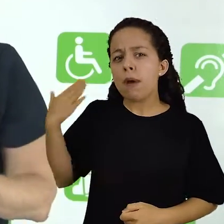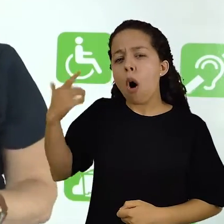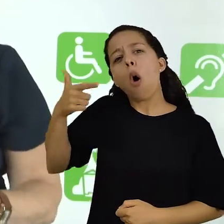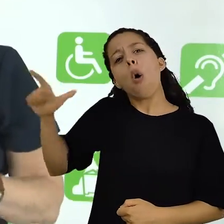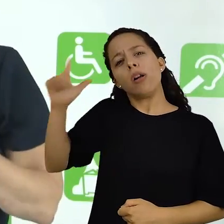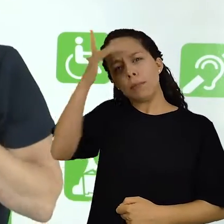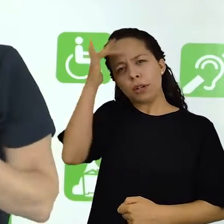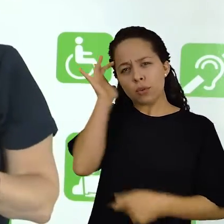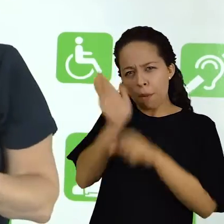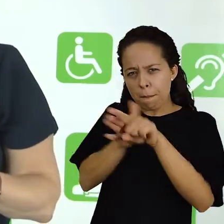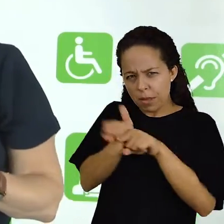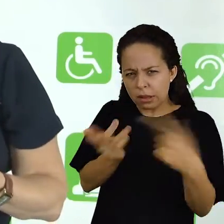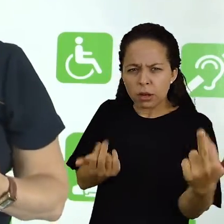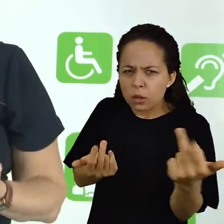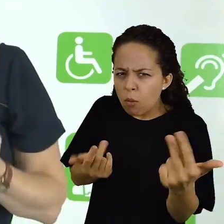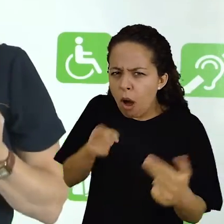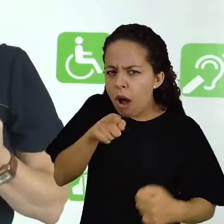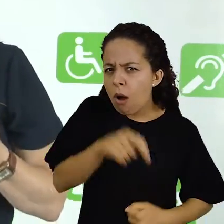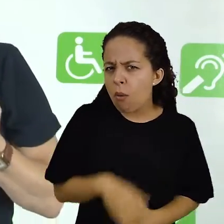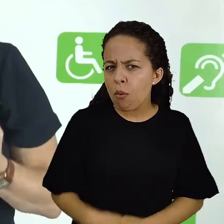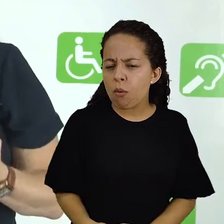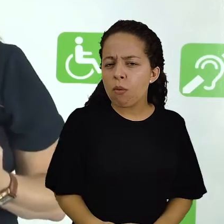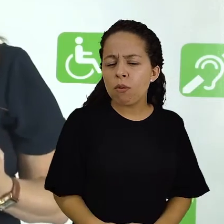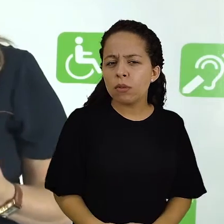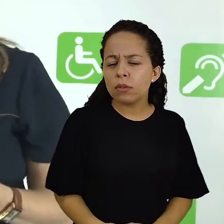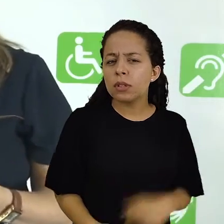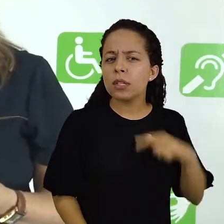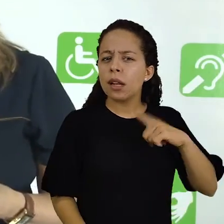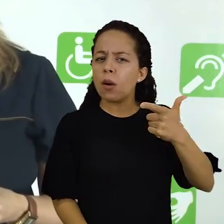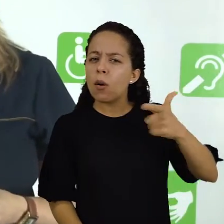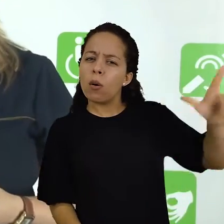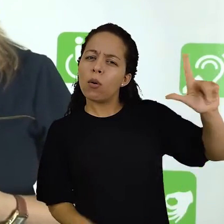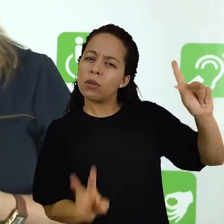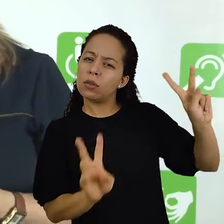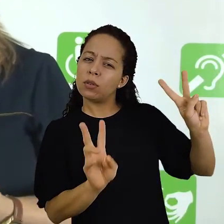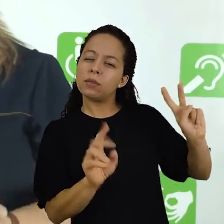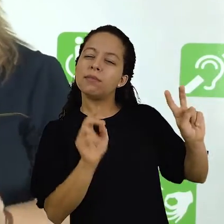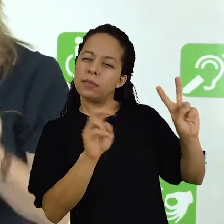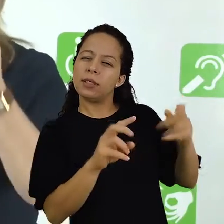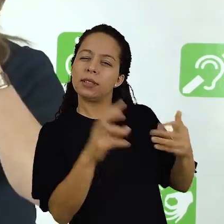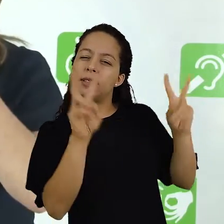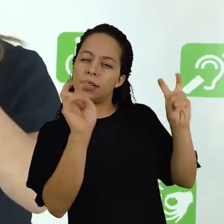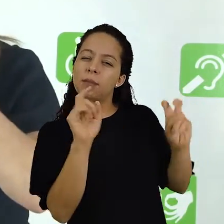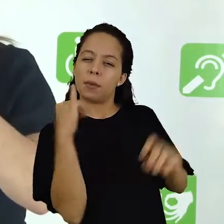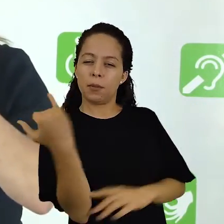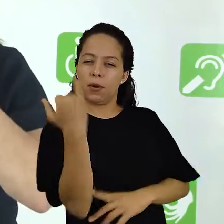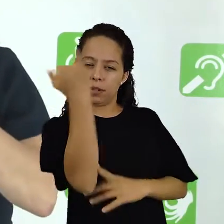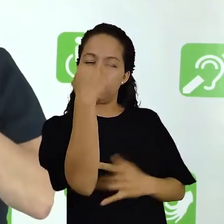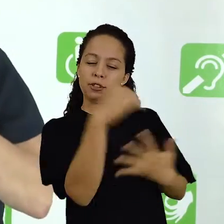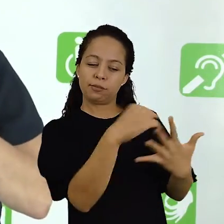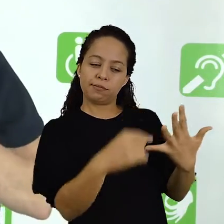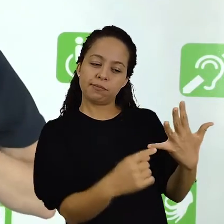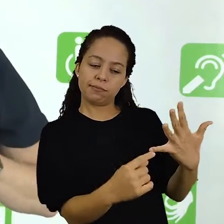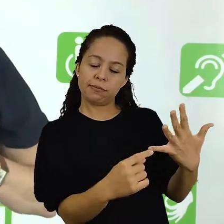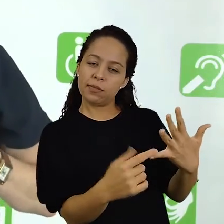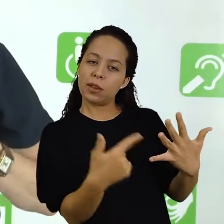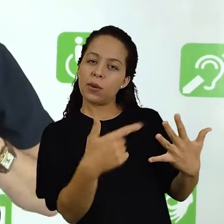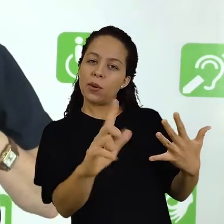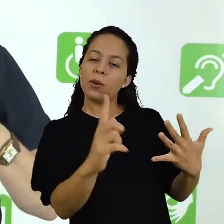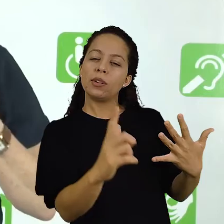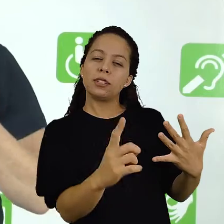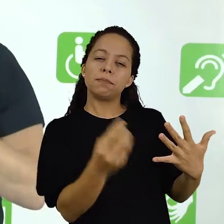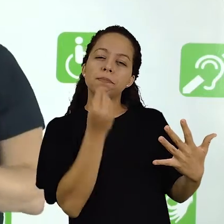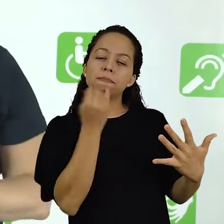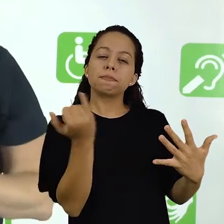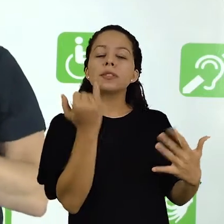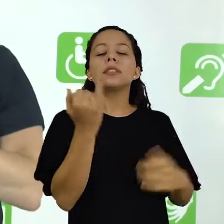pesquisado anteriormente? Outro item que é importante você se perguntar é qual o